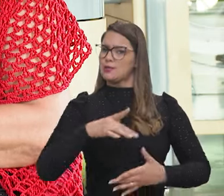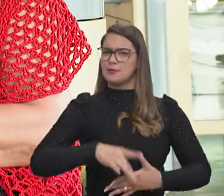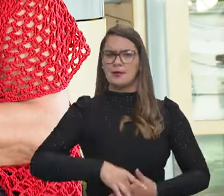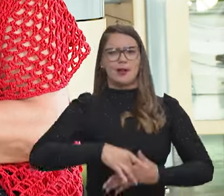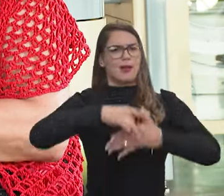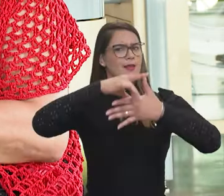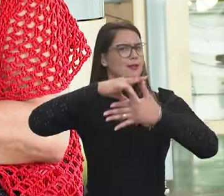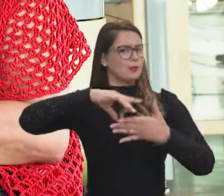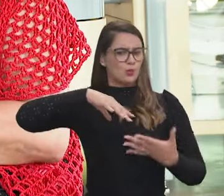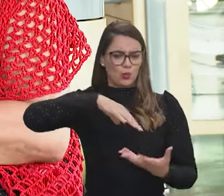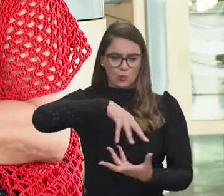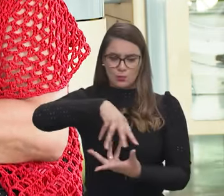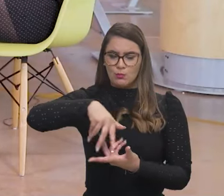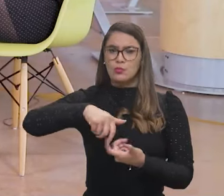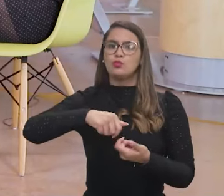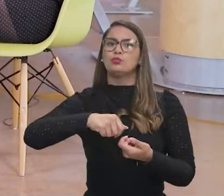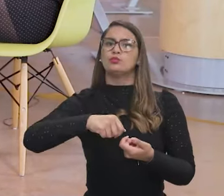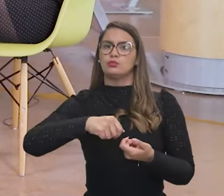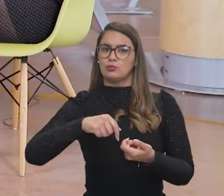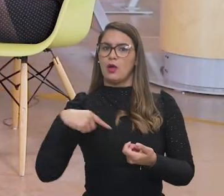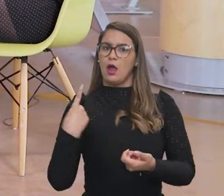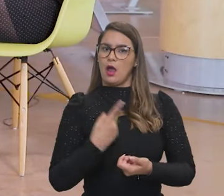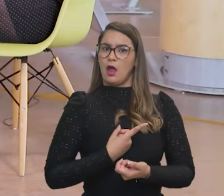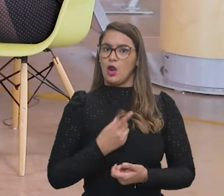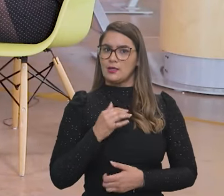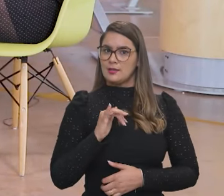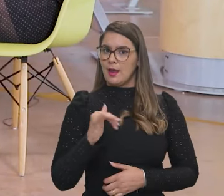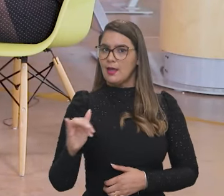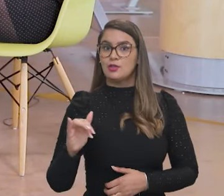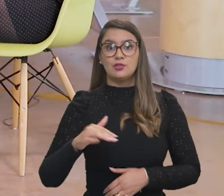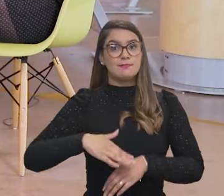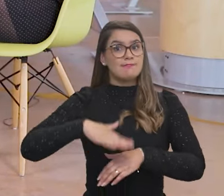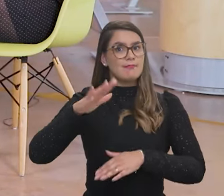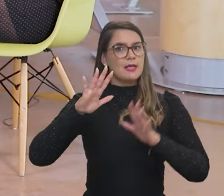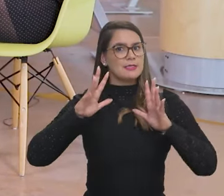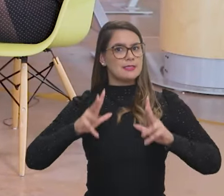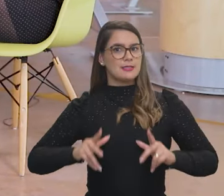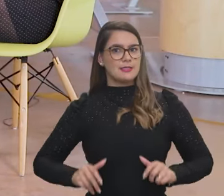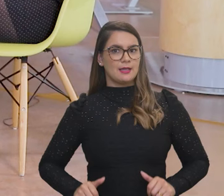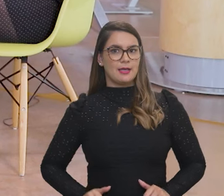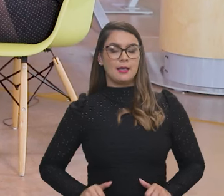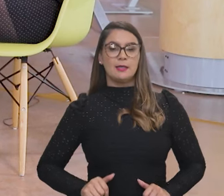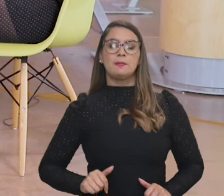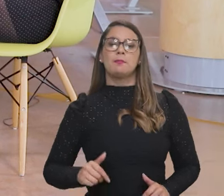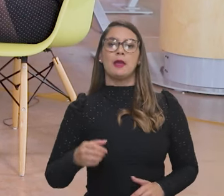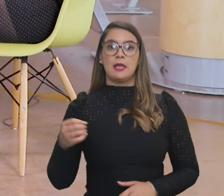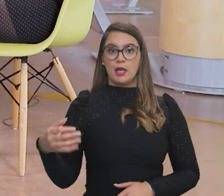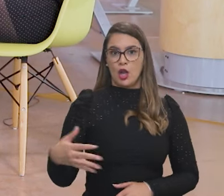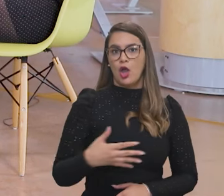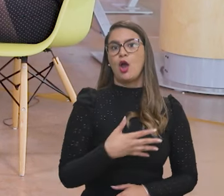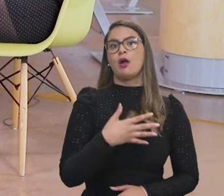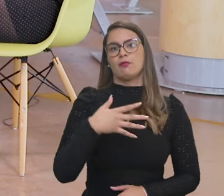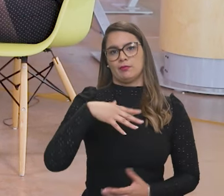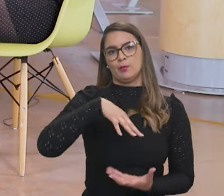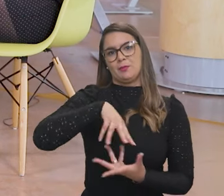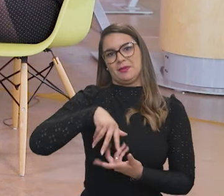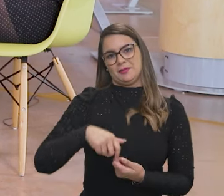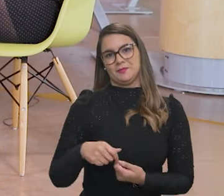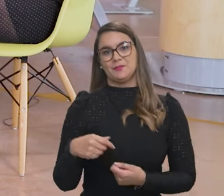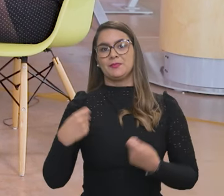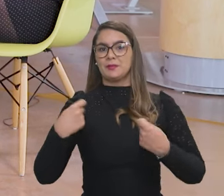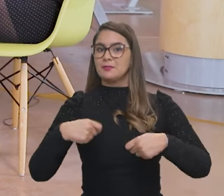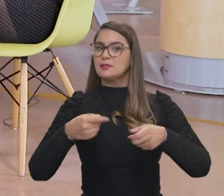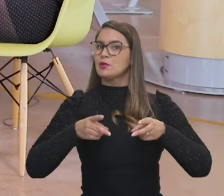lideramos no mundo a nossa matriz energética, que é a mais limpa e renovável do planeta. E nós